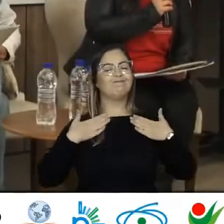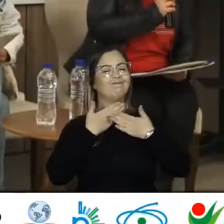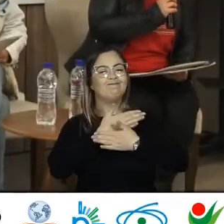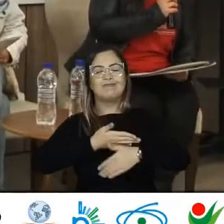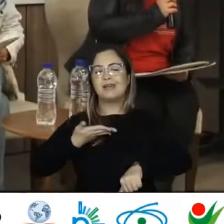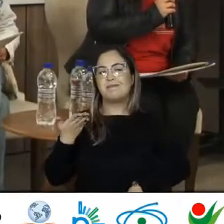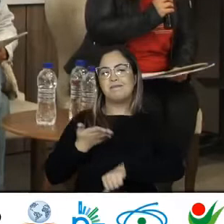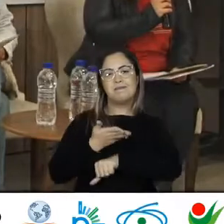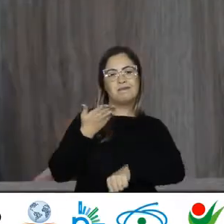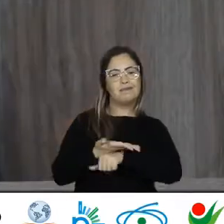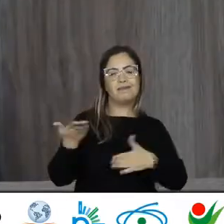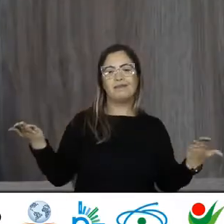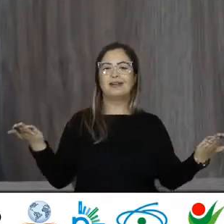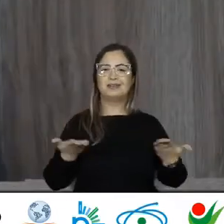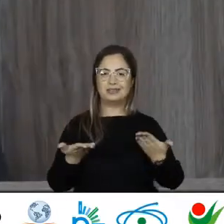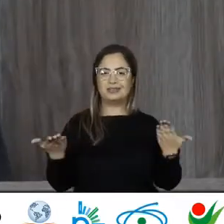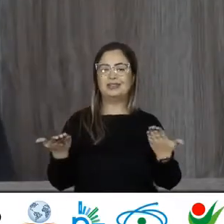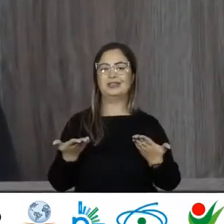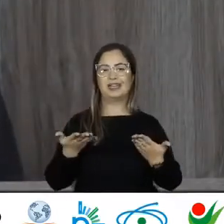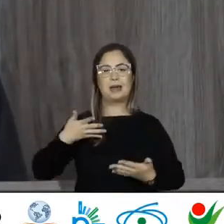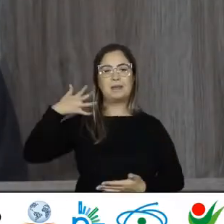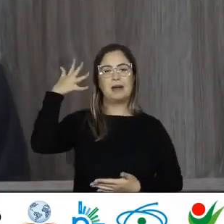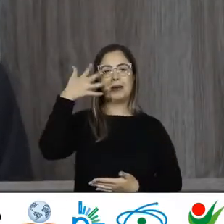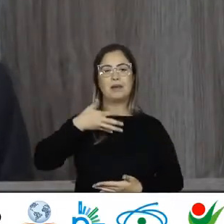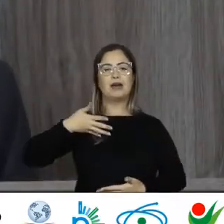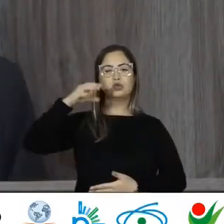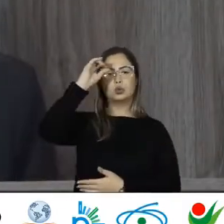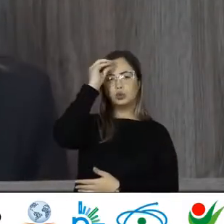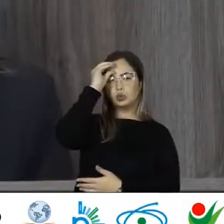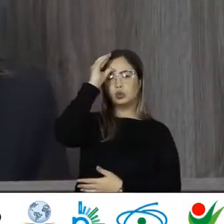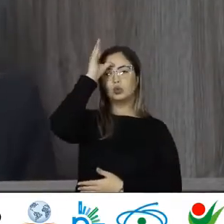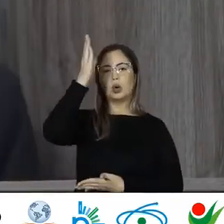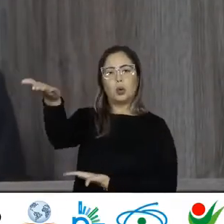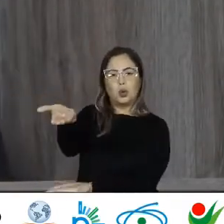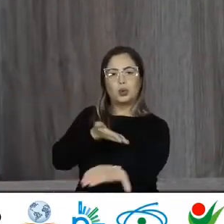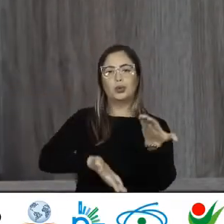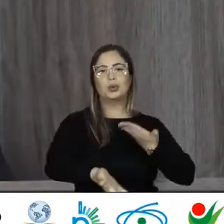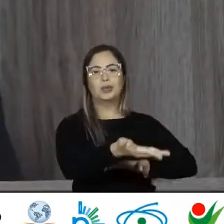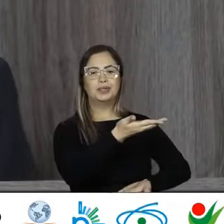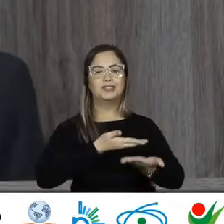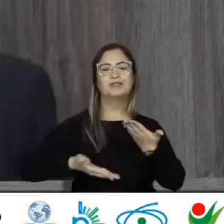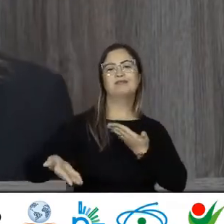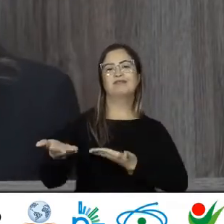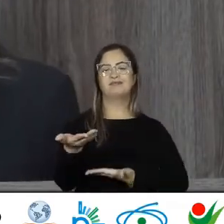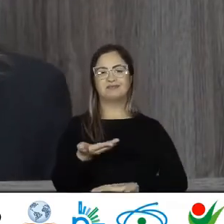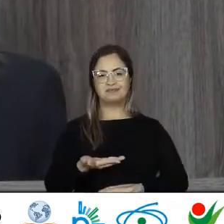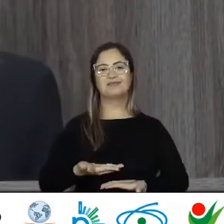Prazer Estar Nesse Espaço Compartilhando Uma